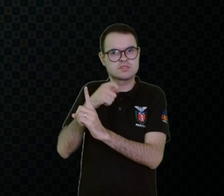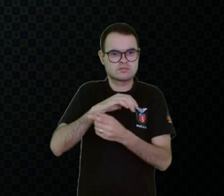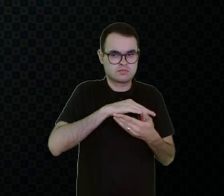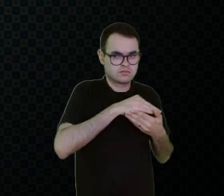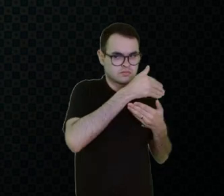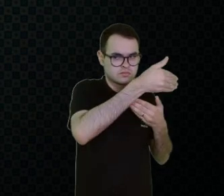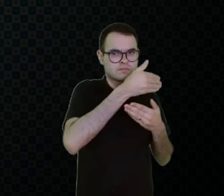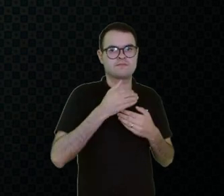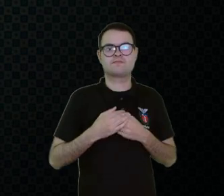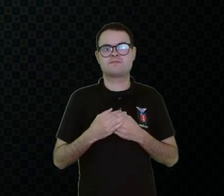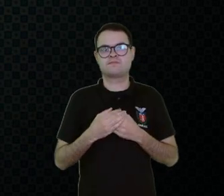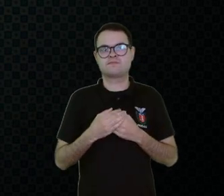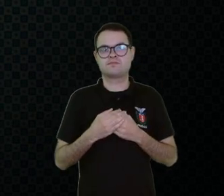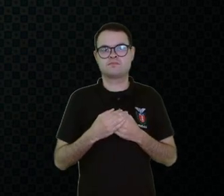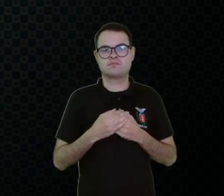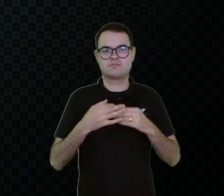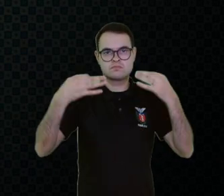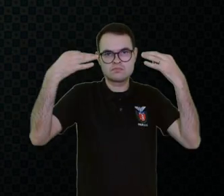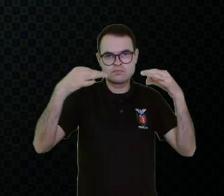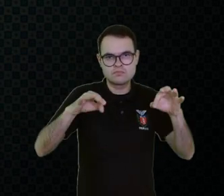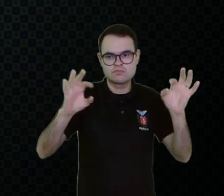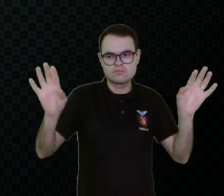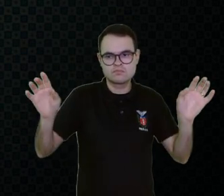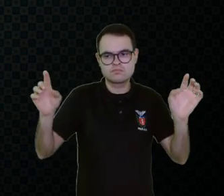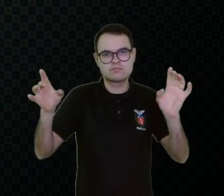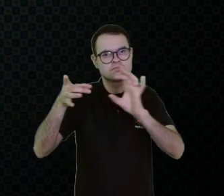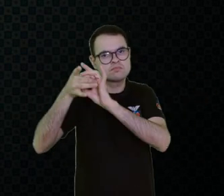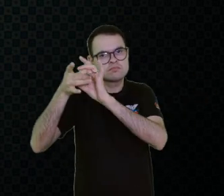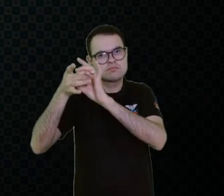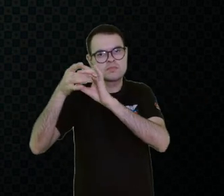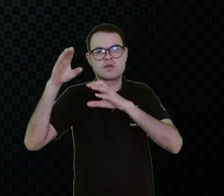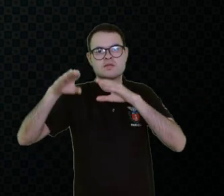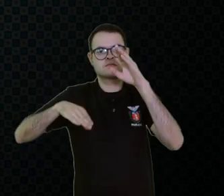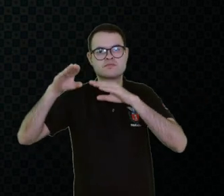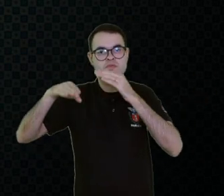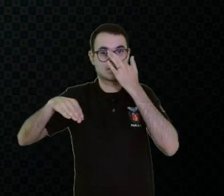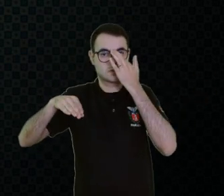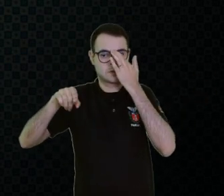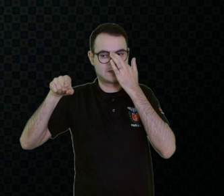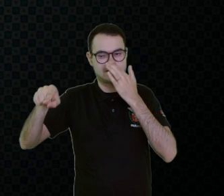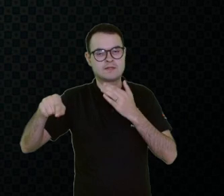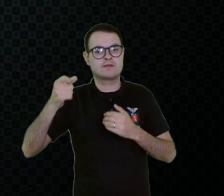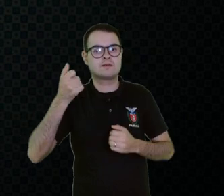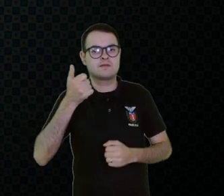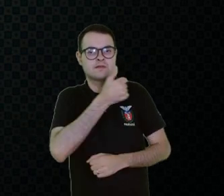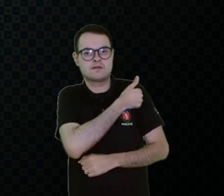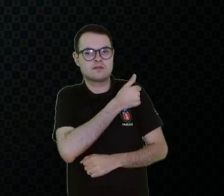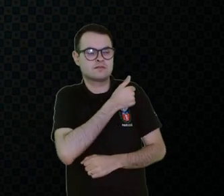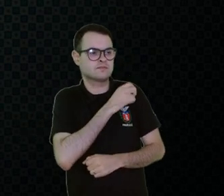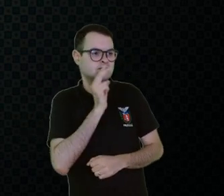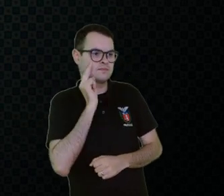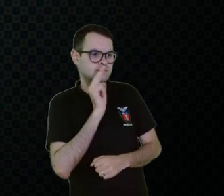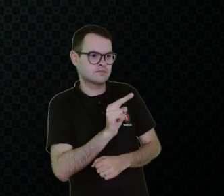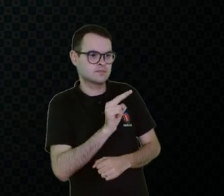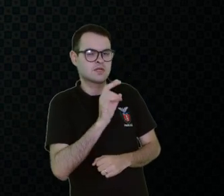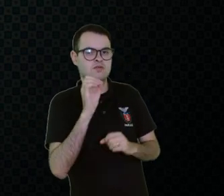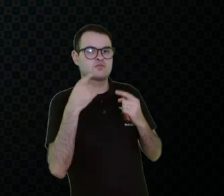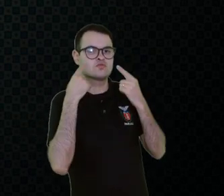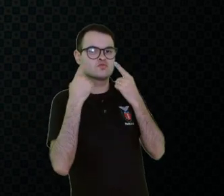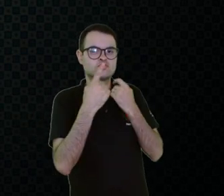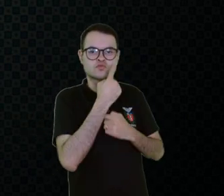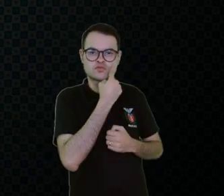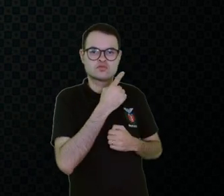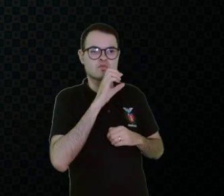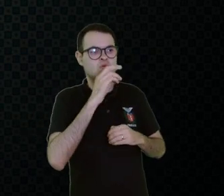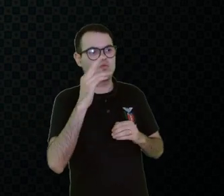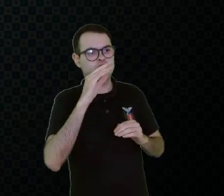laptop, bem posicionado. Muitas vezes, o campo visual do nosso estudante, ou ele é diferenciado, ou ele está mal